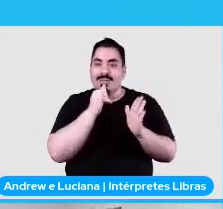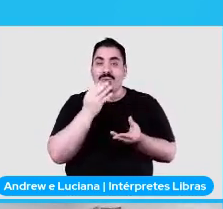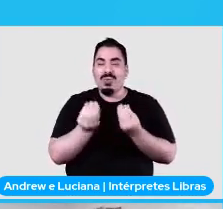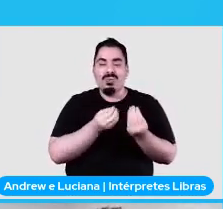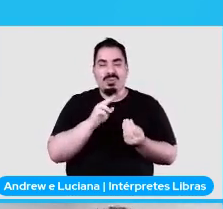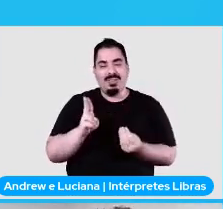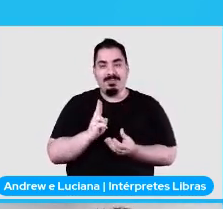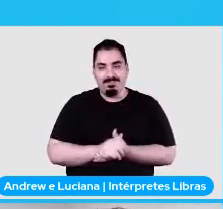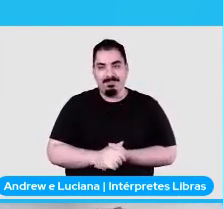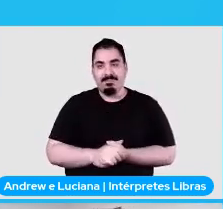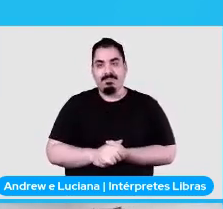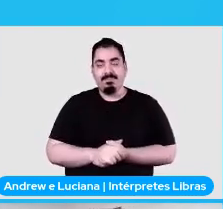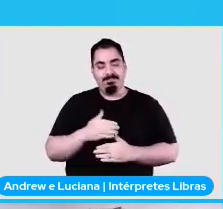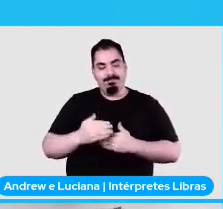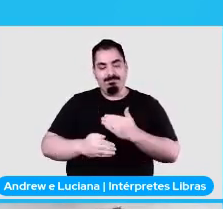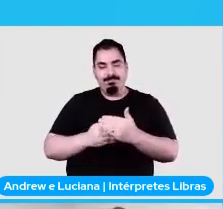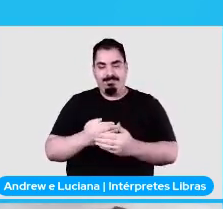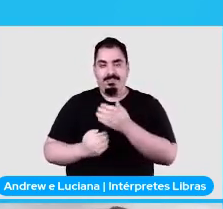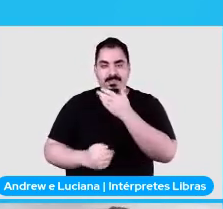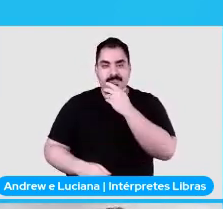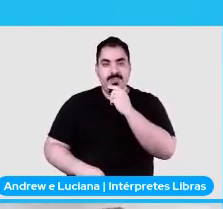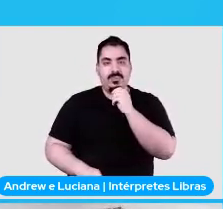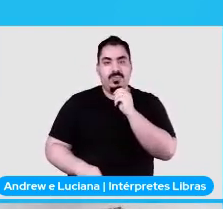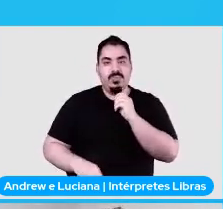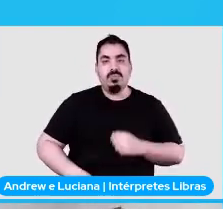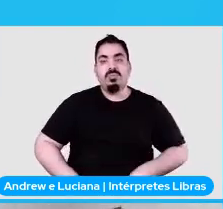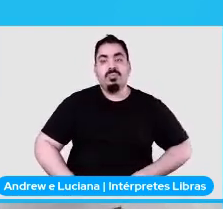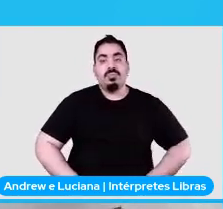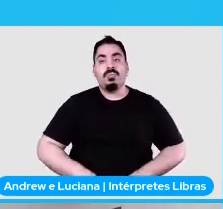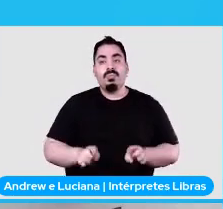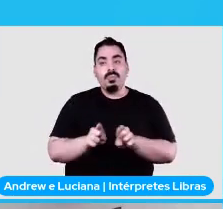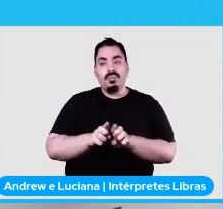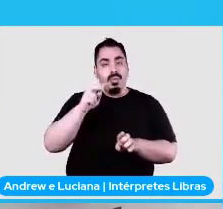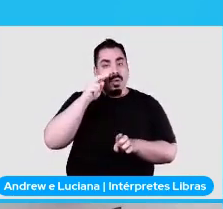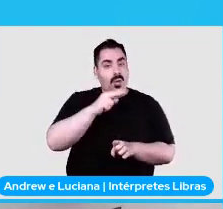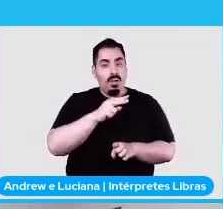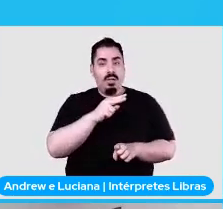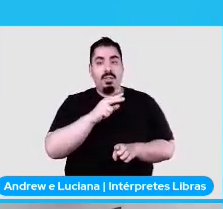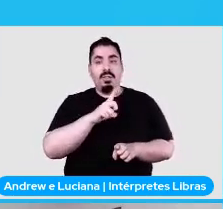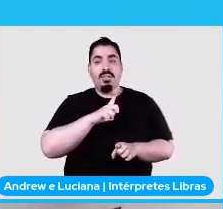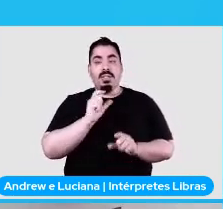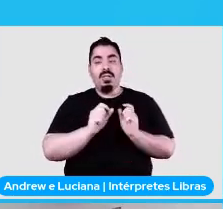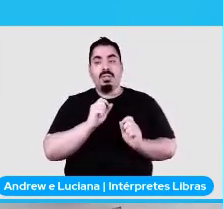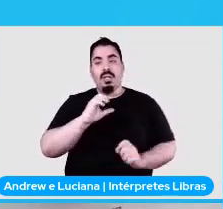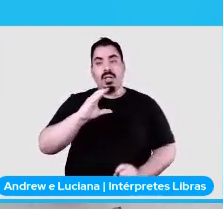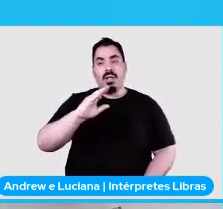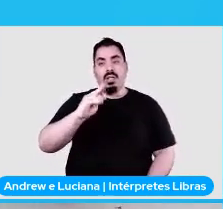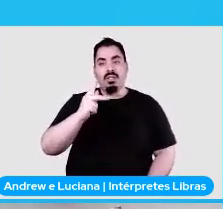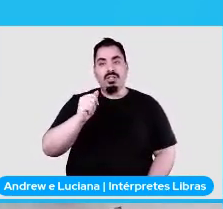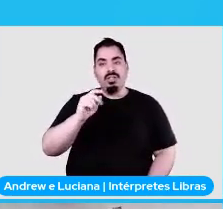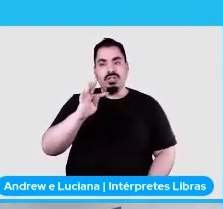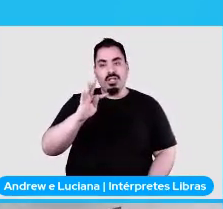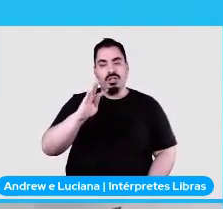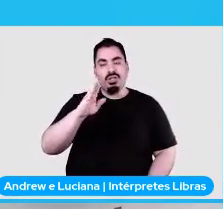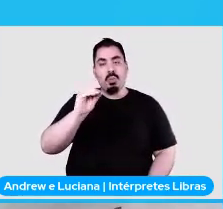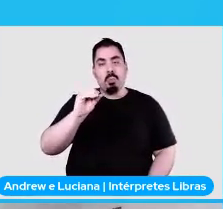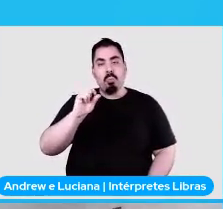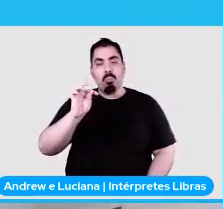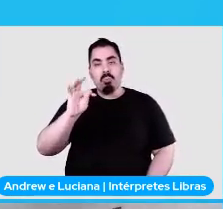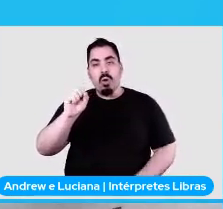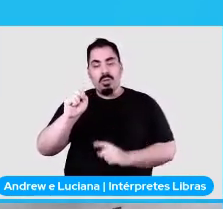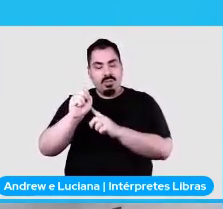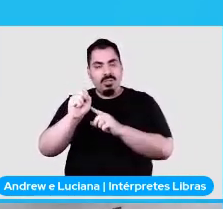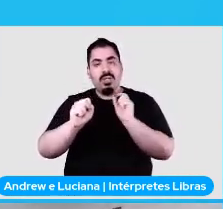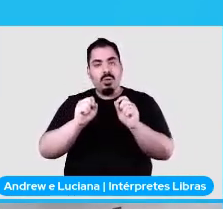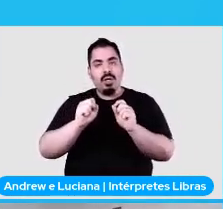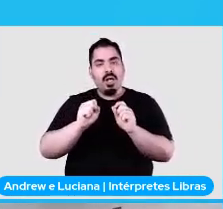Então, avancemos. Tem essa parte de chatbots, né? Que ultimamente está muito em alta. A galera vem para facilitar a vida da